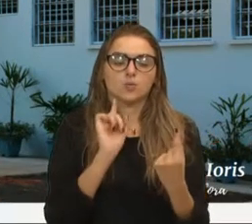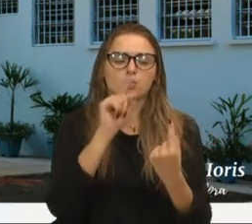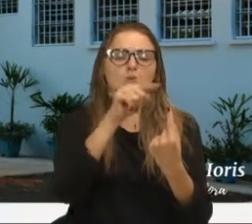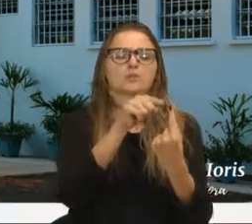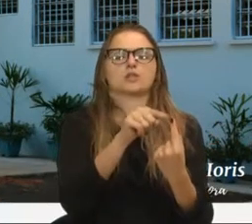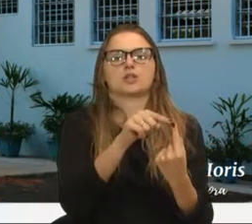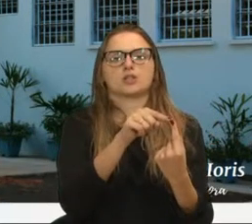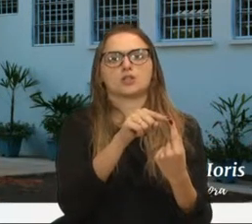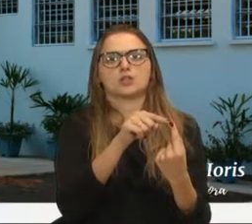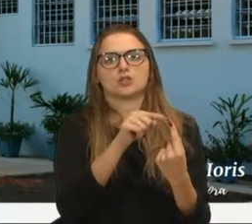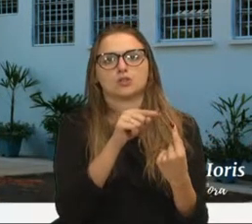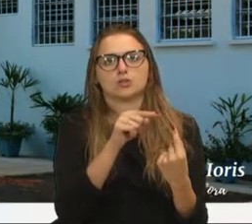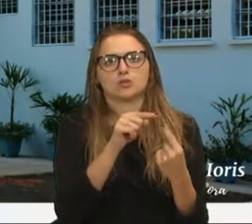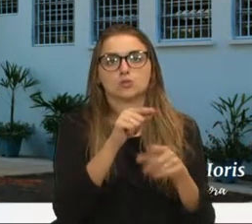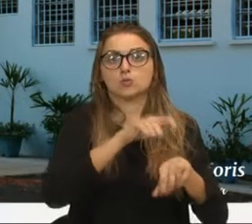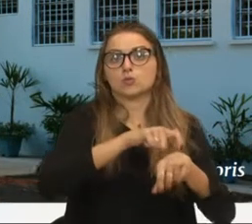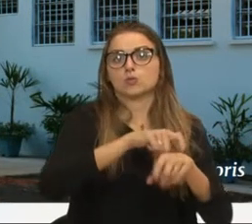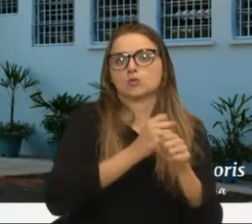punitiva da pena.